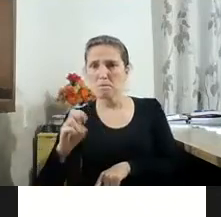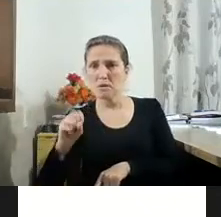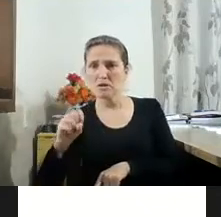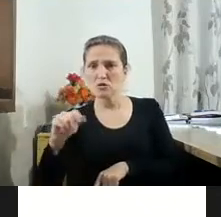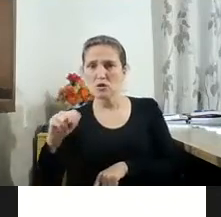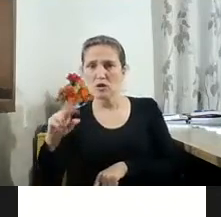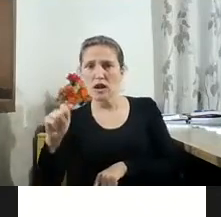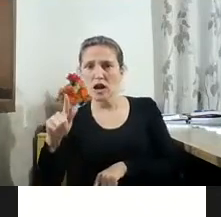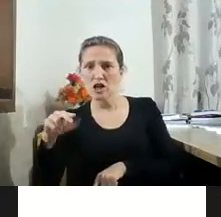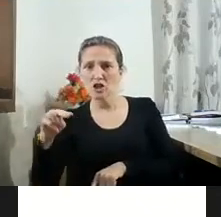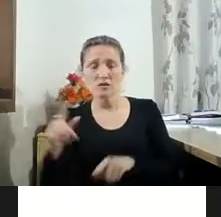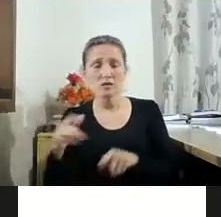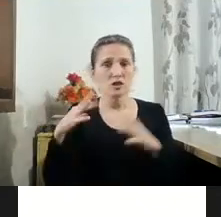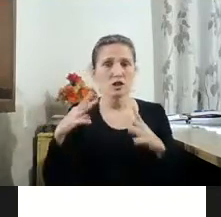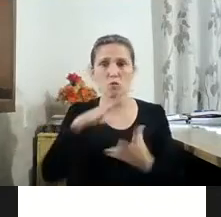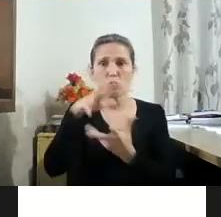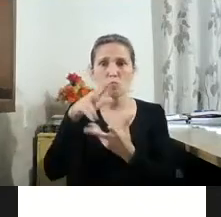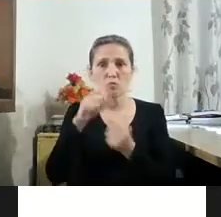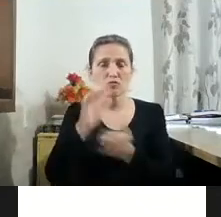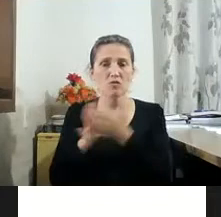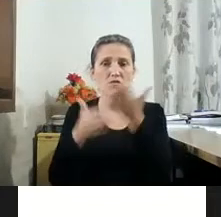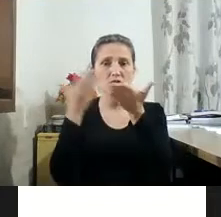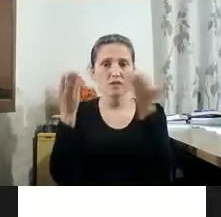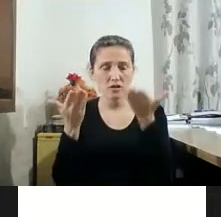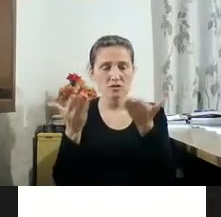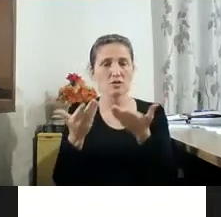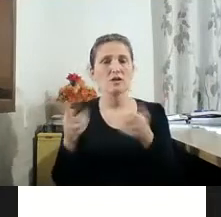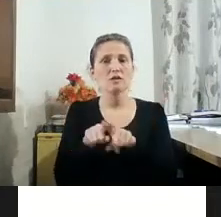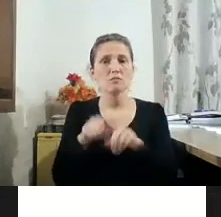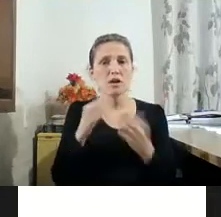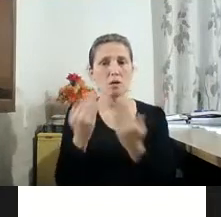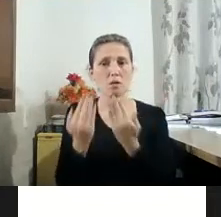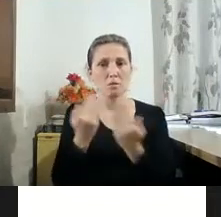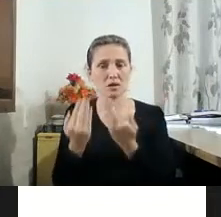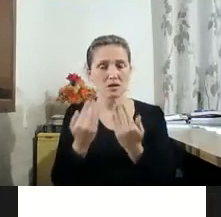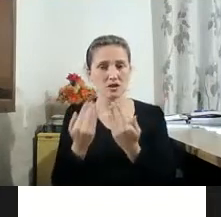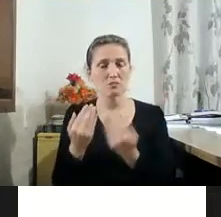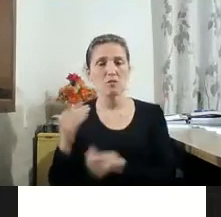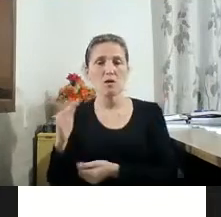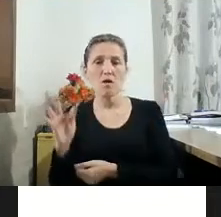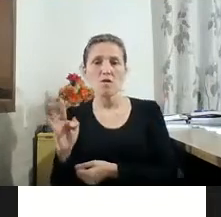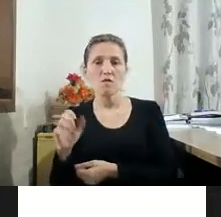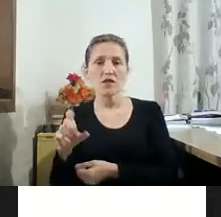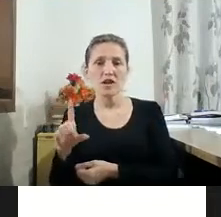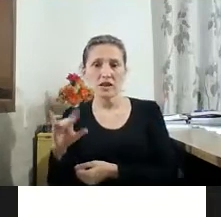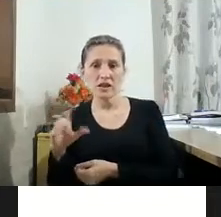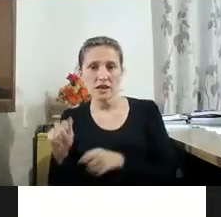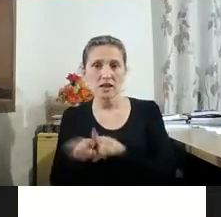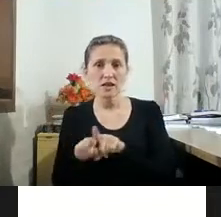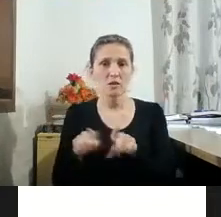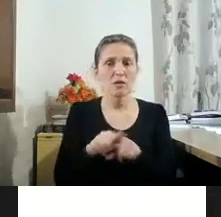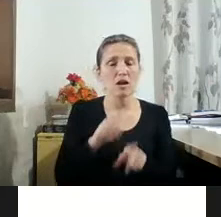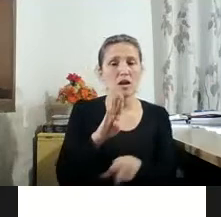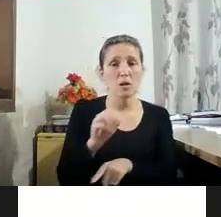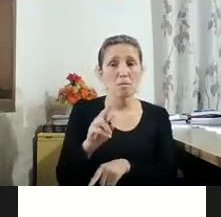fantástico. Assim, fazendo um olhar comparativo, tanto Fellini como Cossoy parecem nos